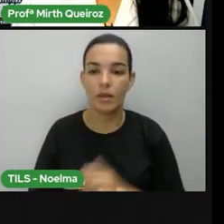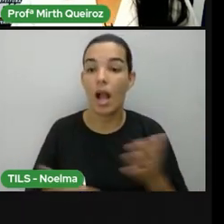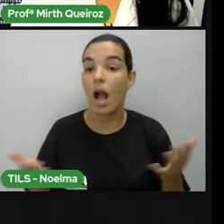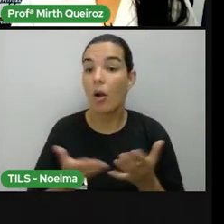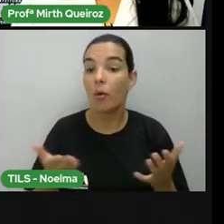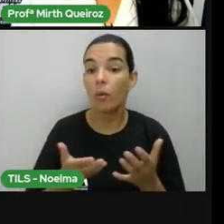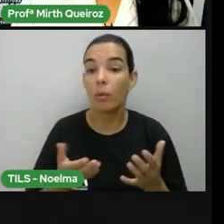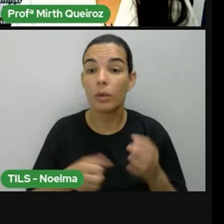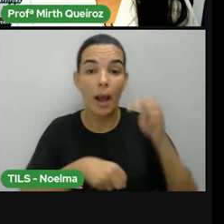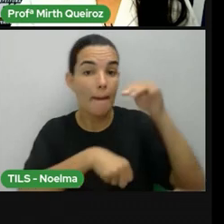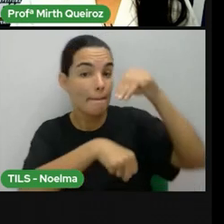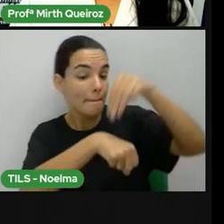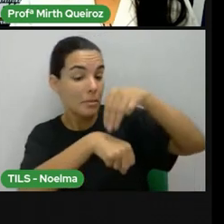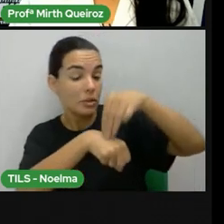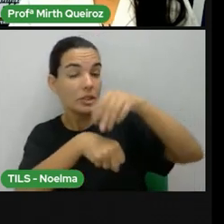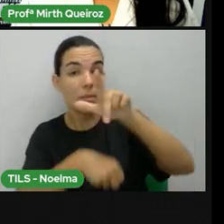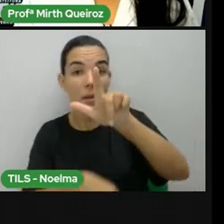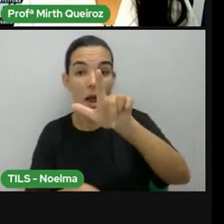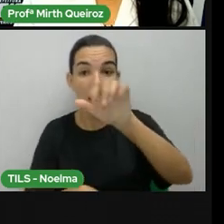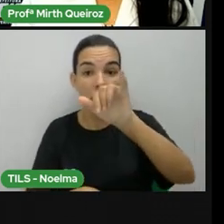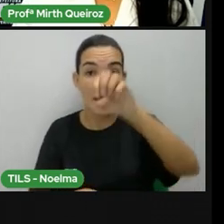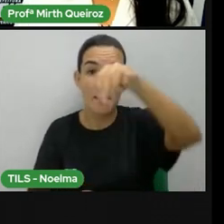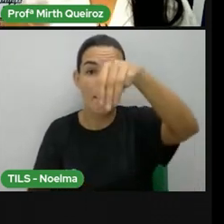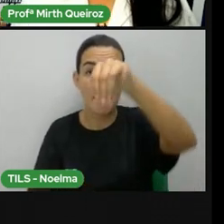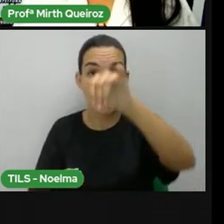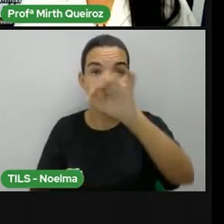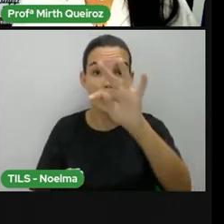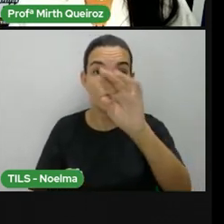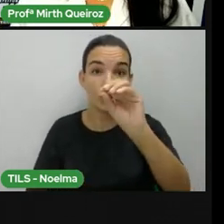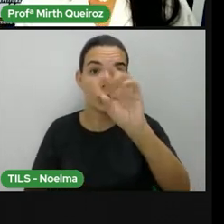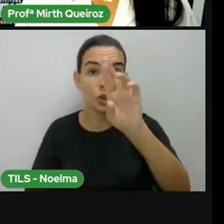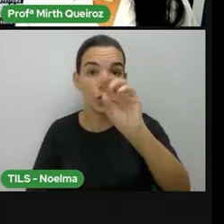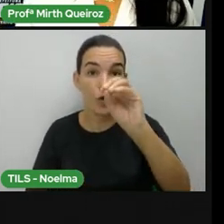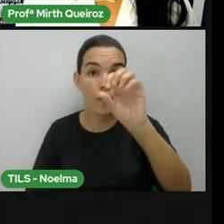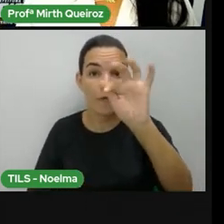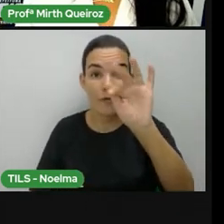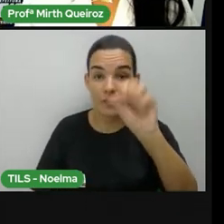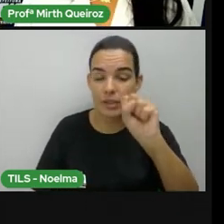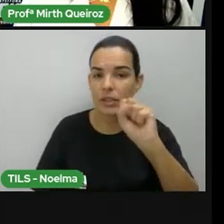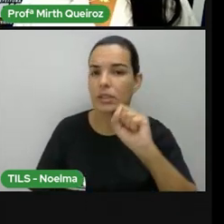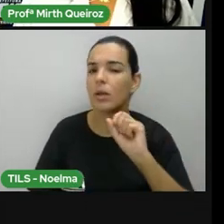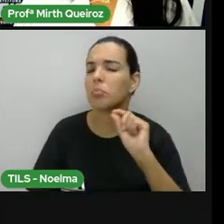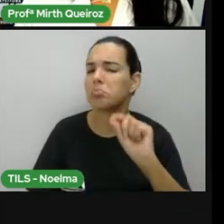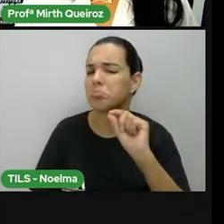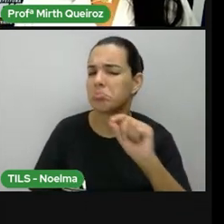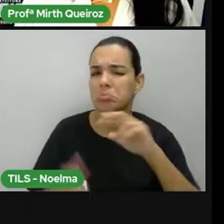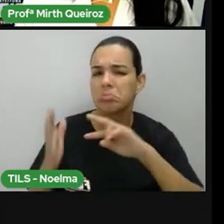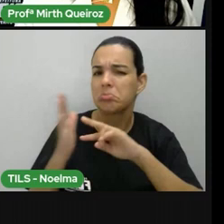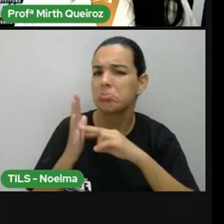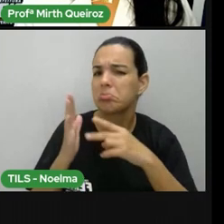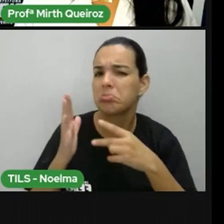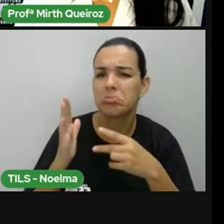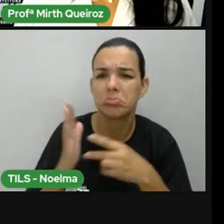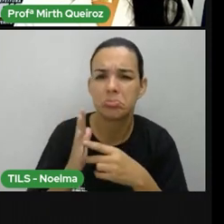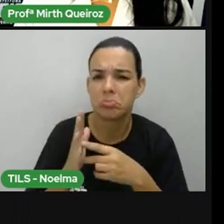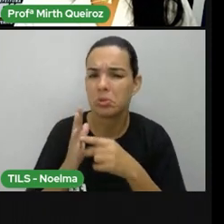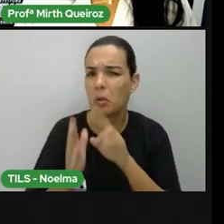E agora nós vamos falar sobre os municípios limítrofes de Feira de Santana. O que é isso?